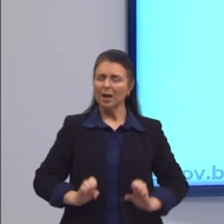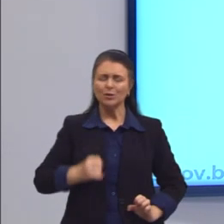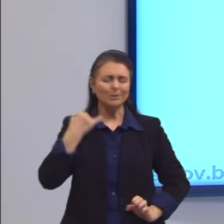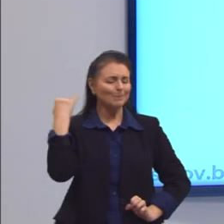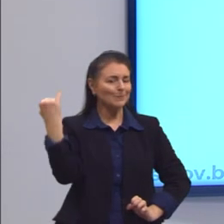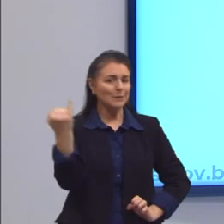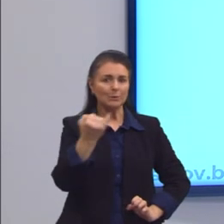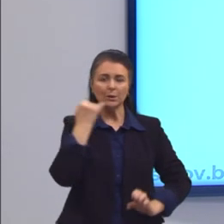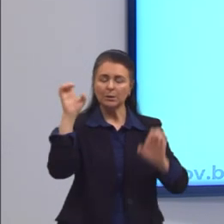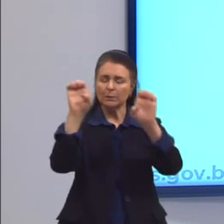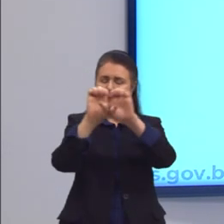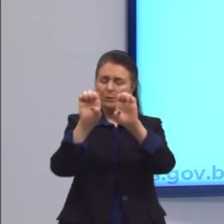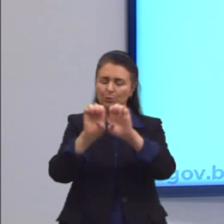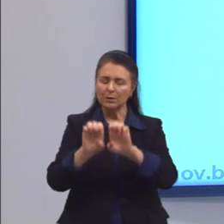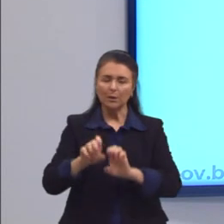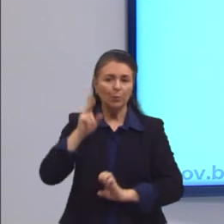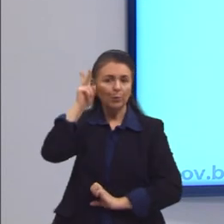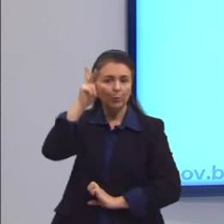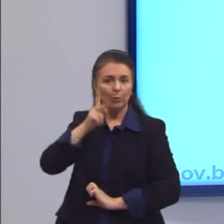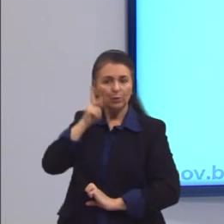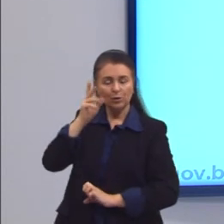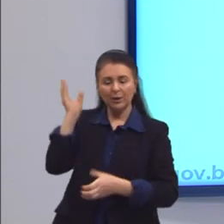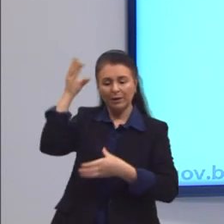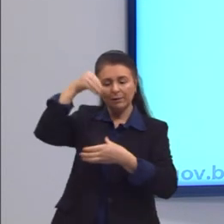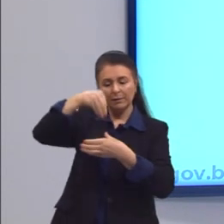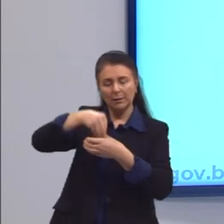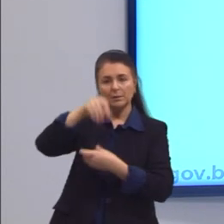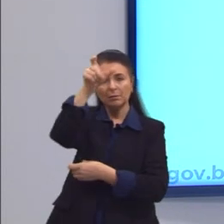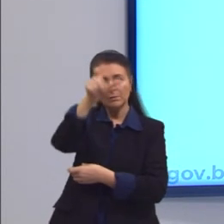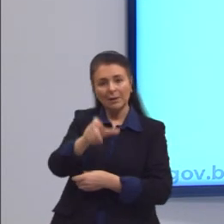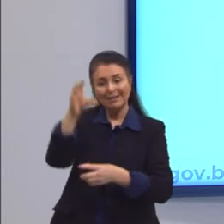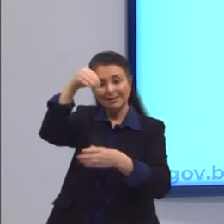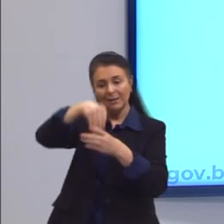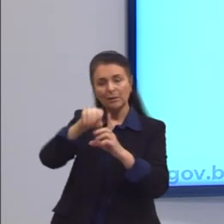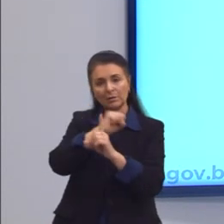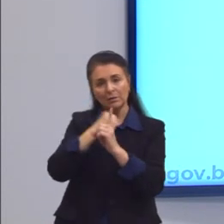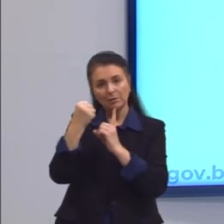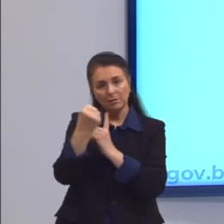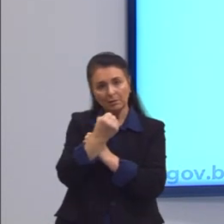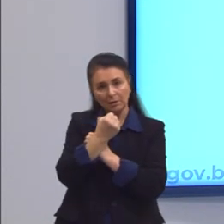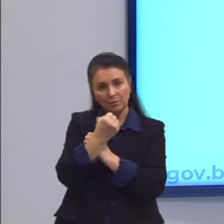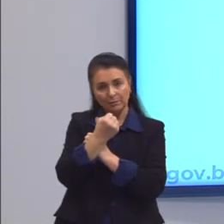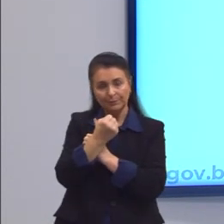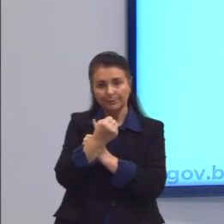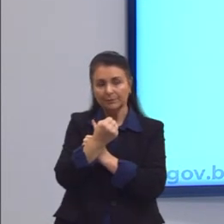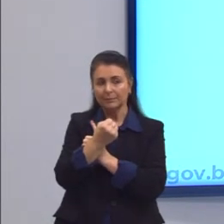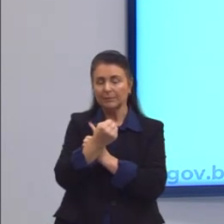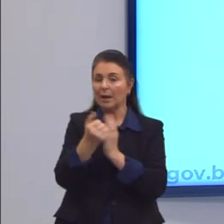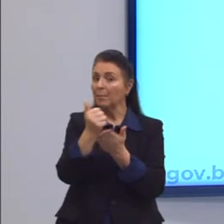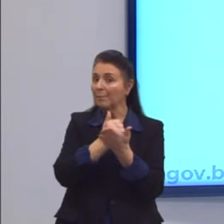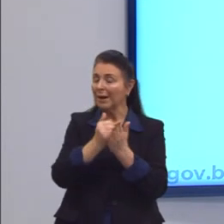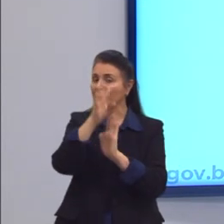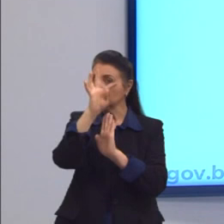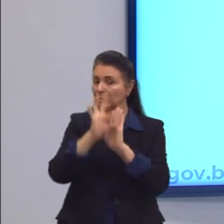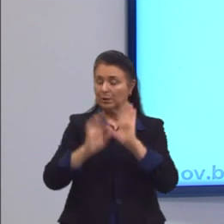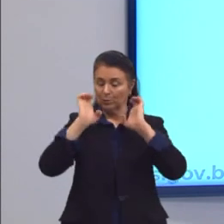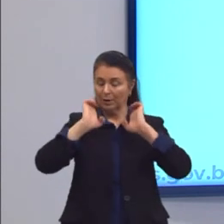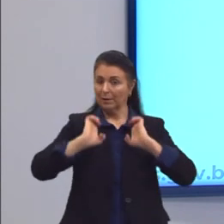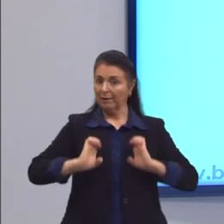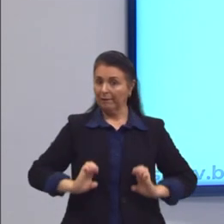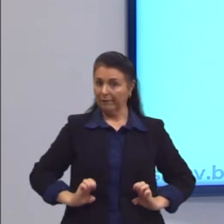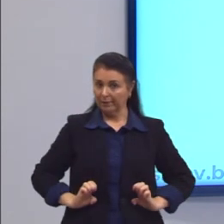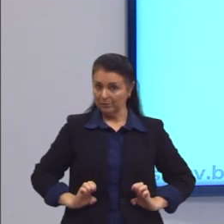estruturação política e integração de indivíduos em uma sociedade. De acordo com o texto, a ética corresponde.